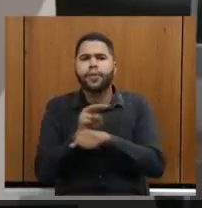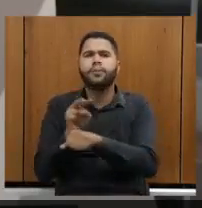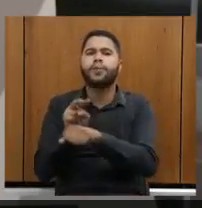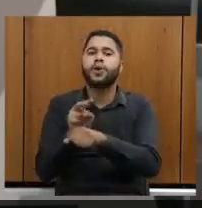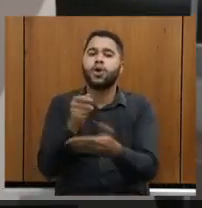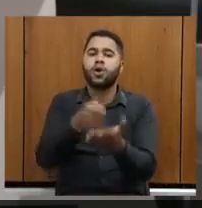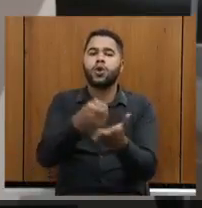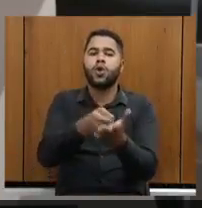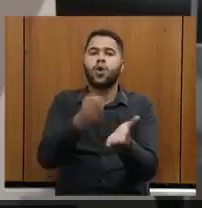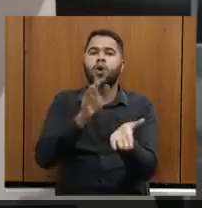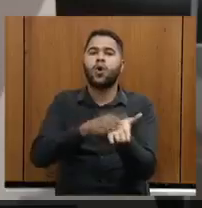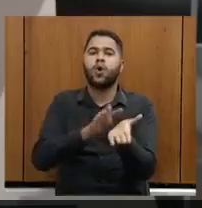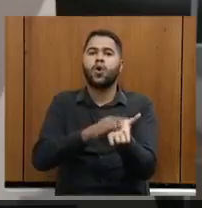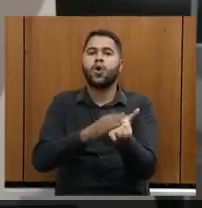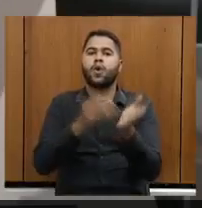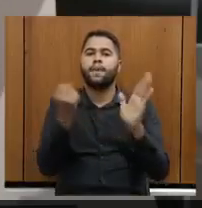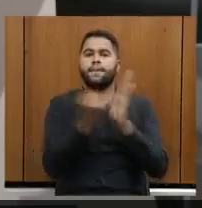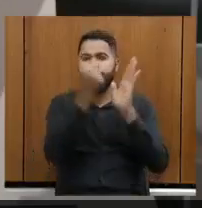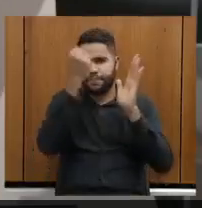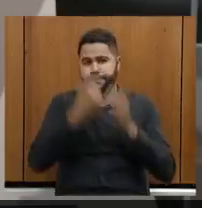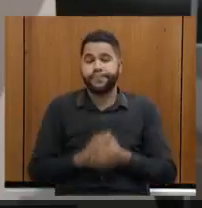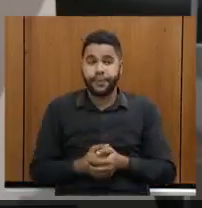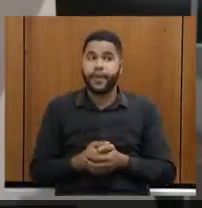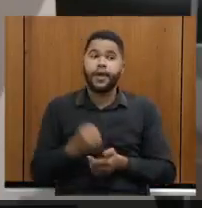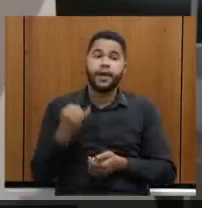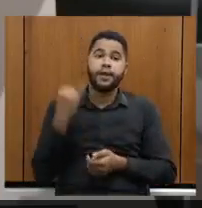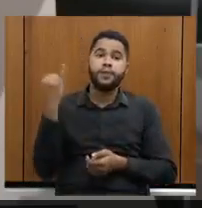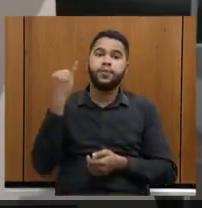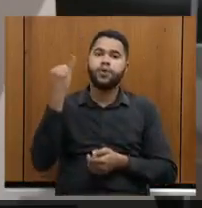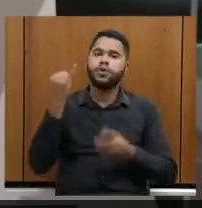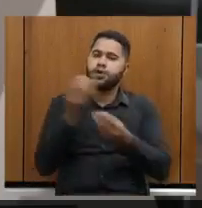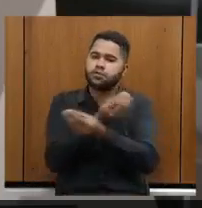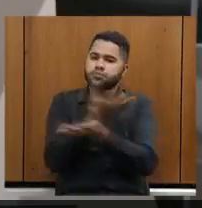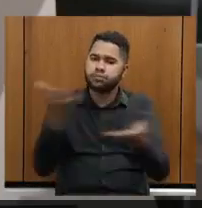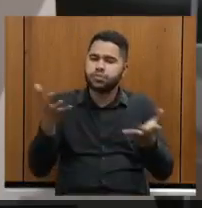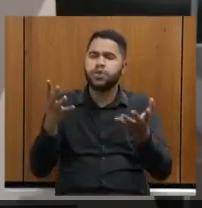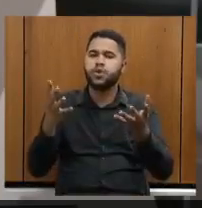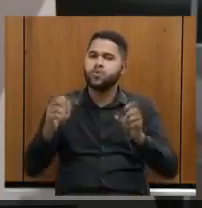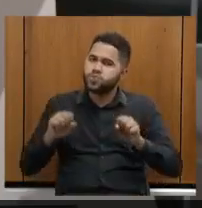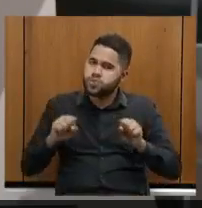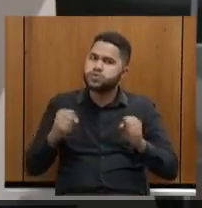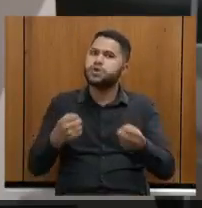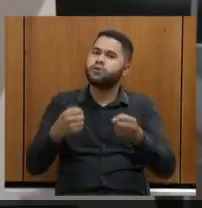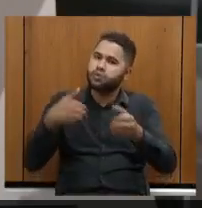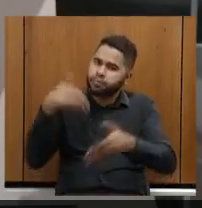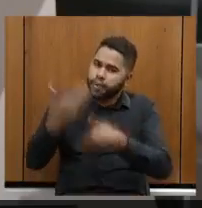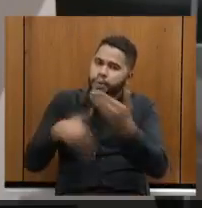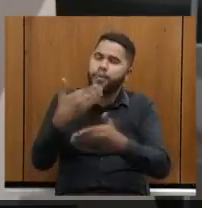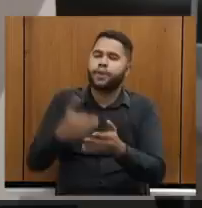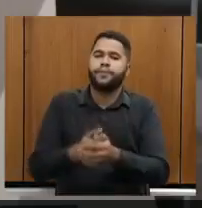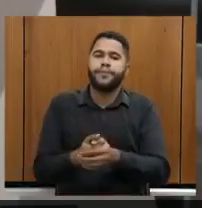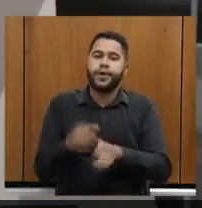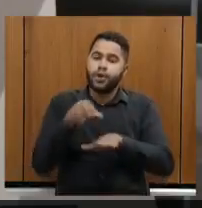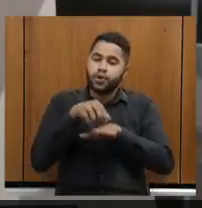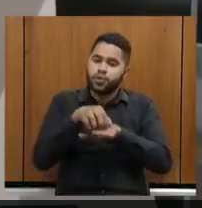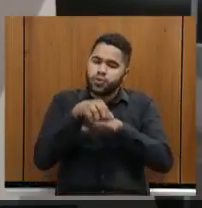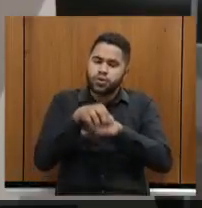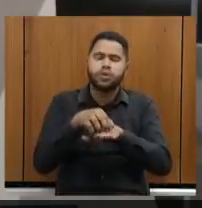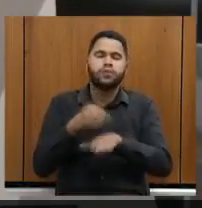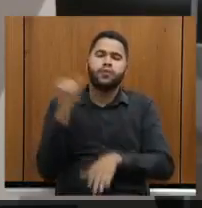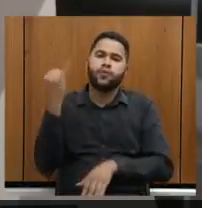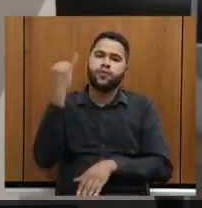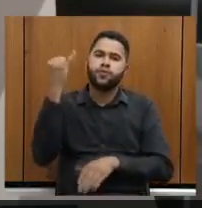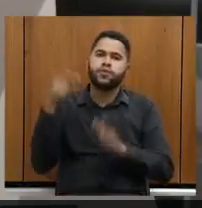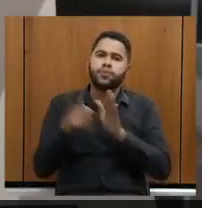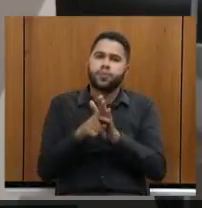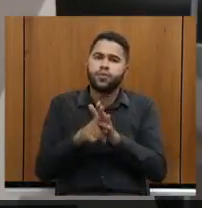exigir o selo. Isso é muito importante, porque deu segurança para o setor voltar a crescer. Turismo como elemento fundamental para a